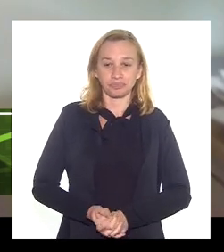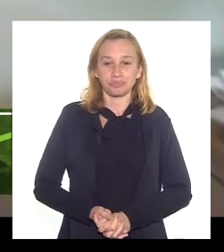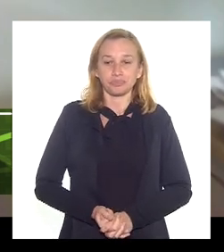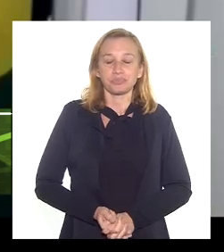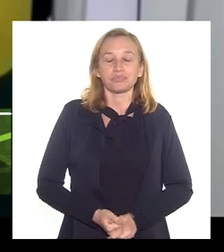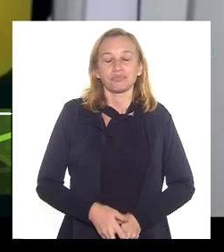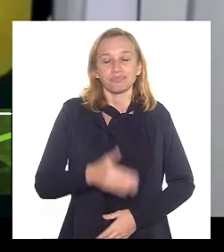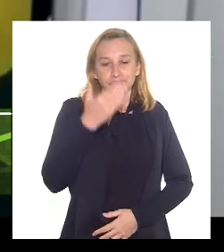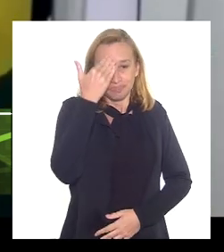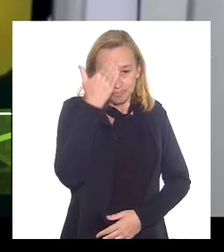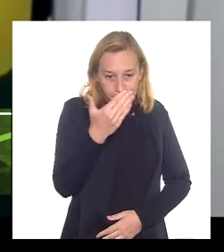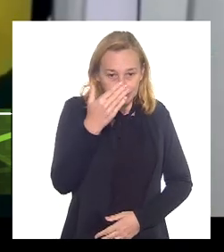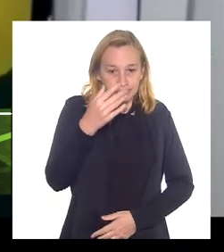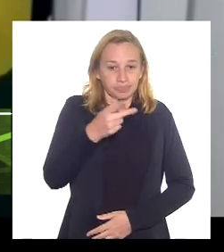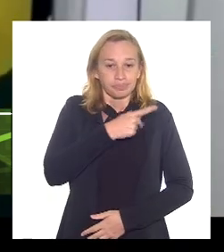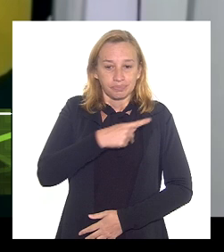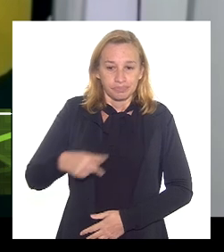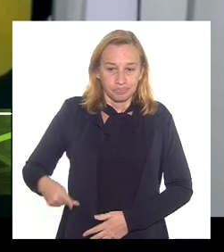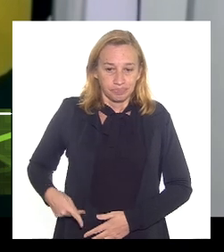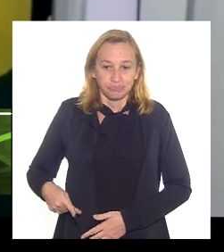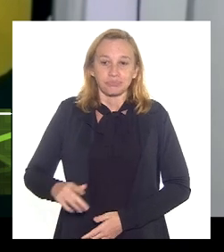obrigado presidente